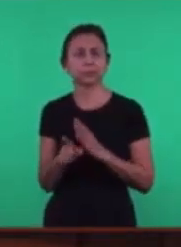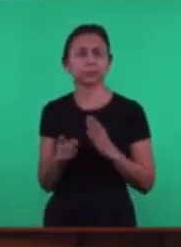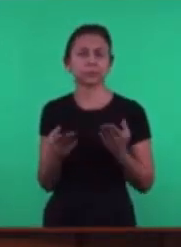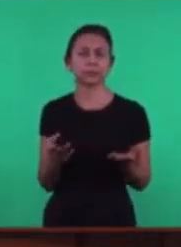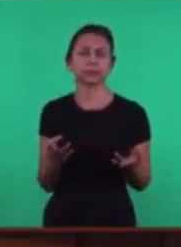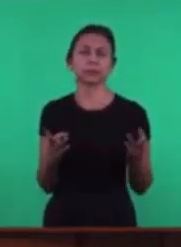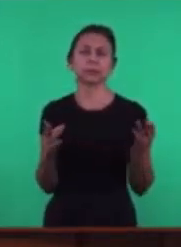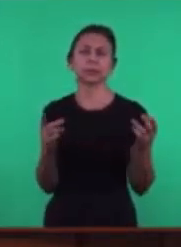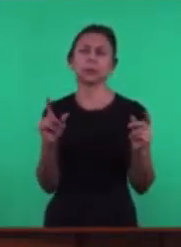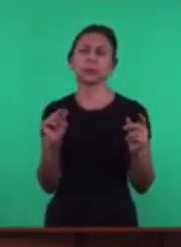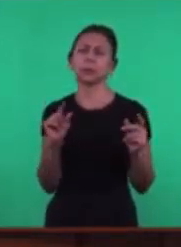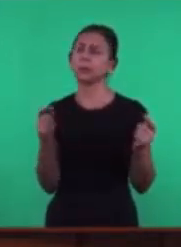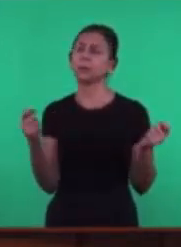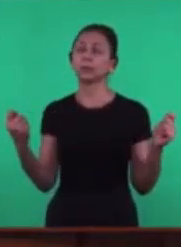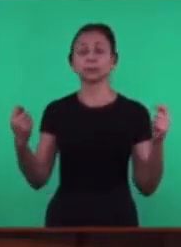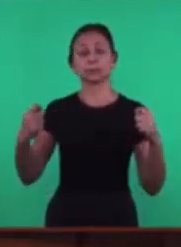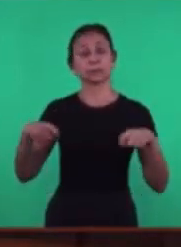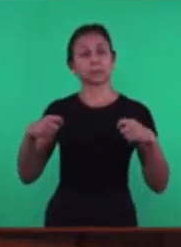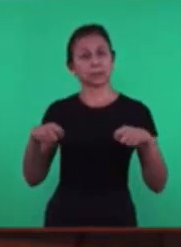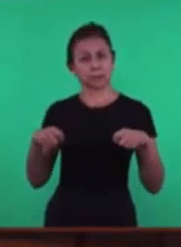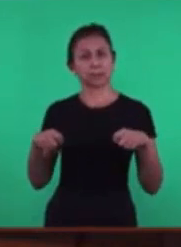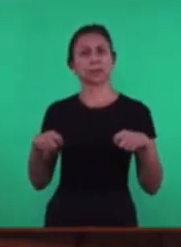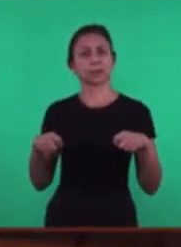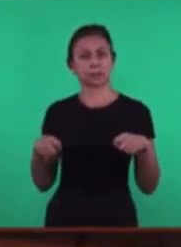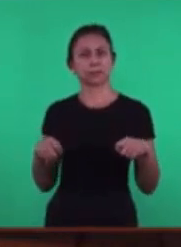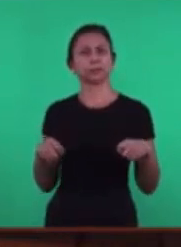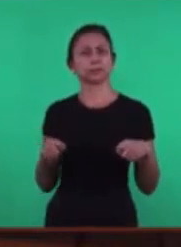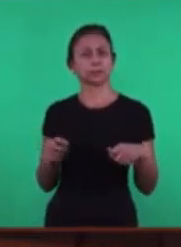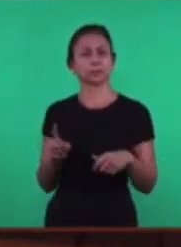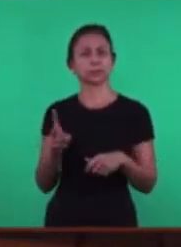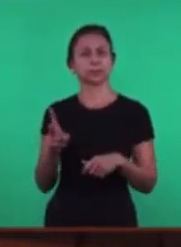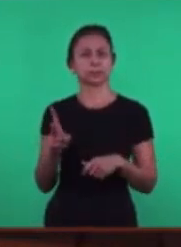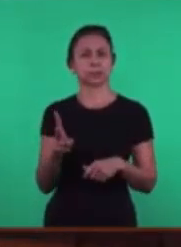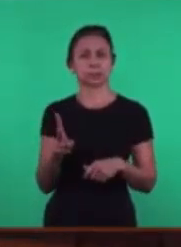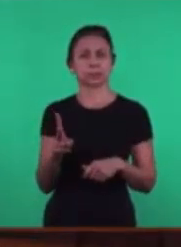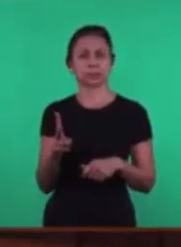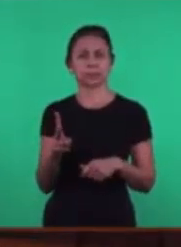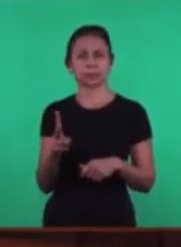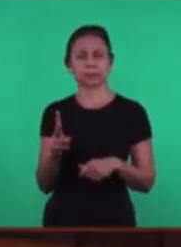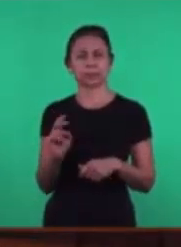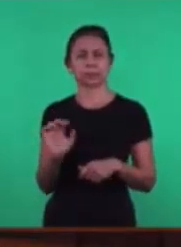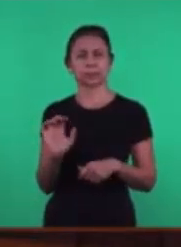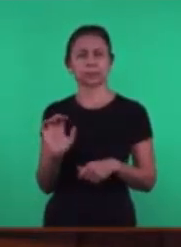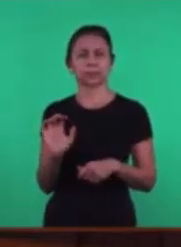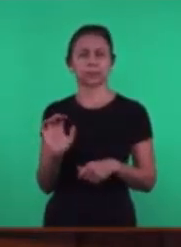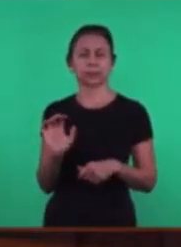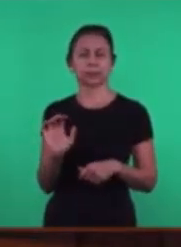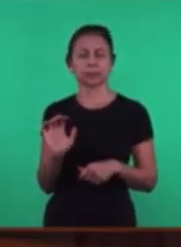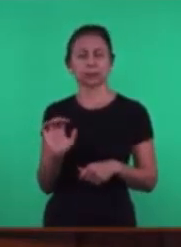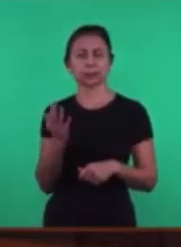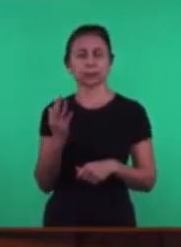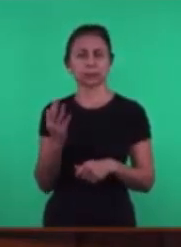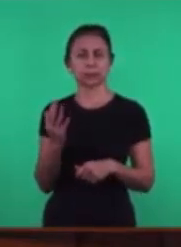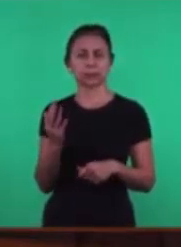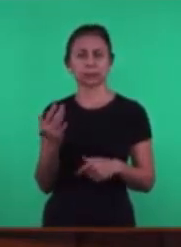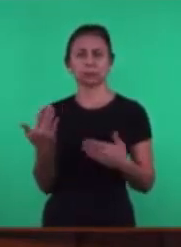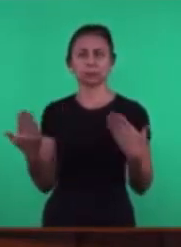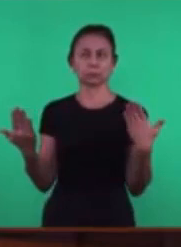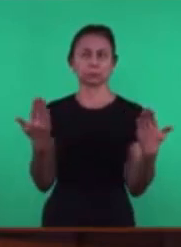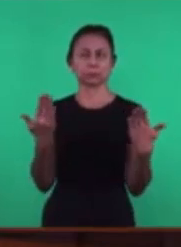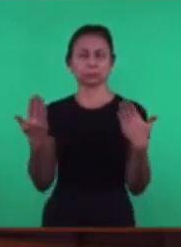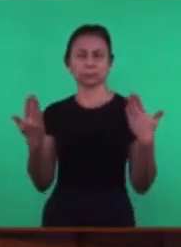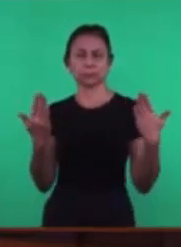é necessário Que aconteça daqui para a frente É uma associação